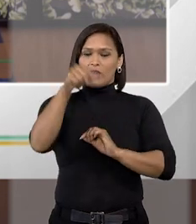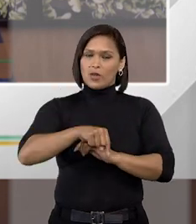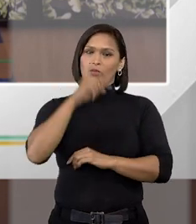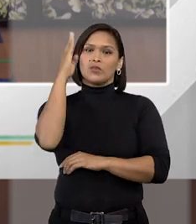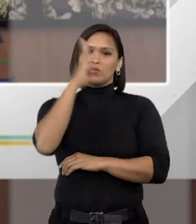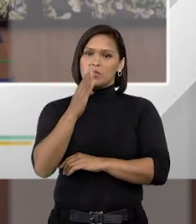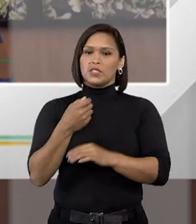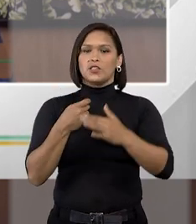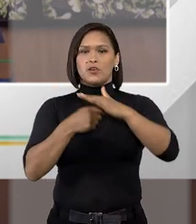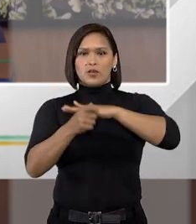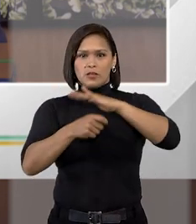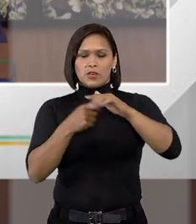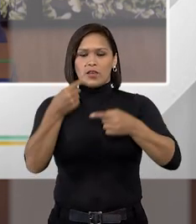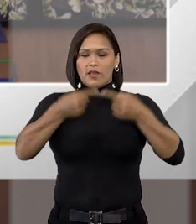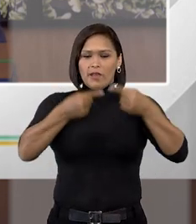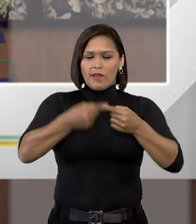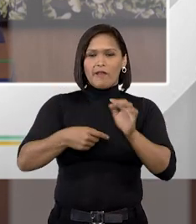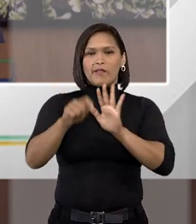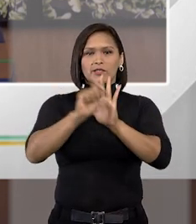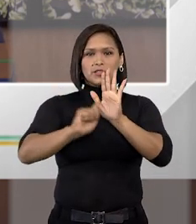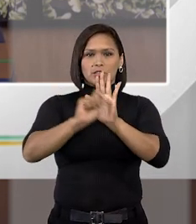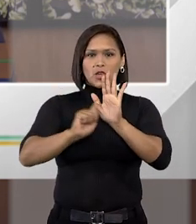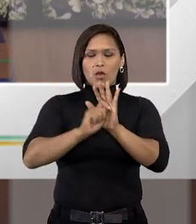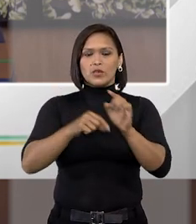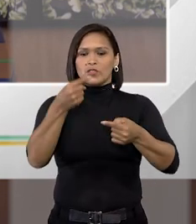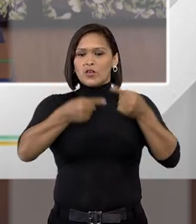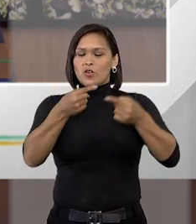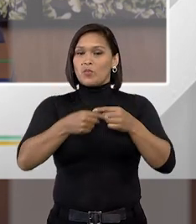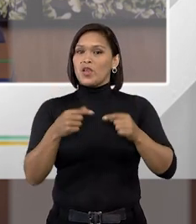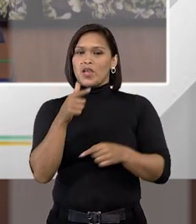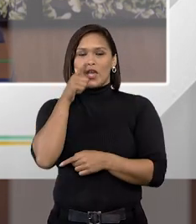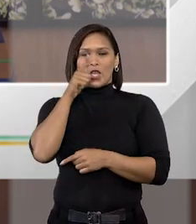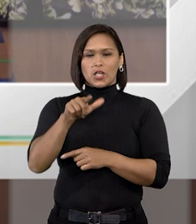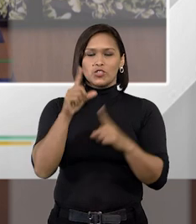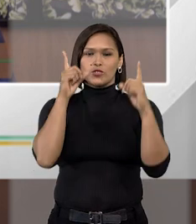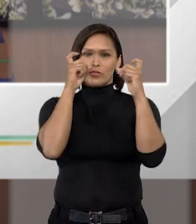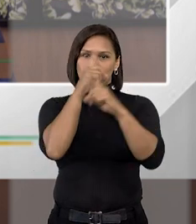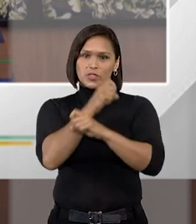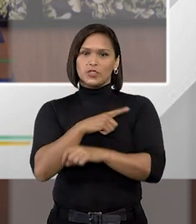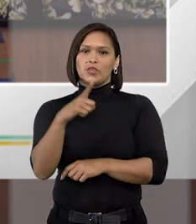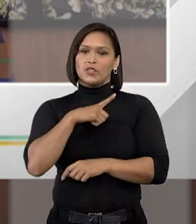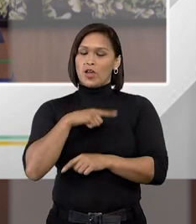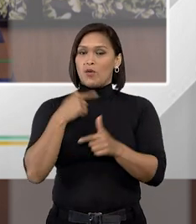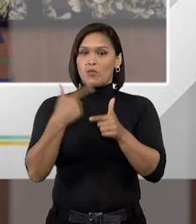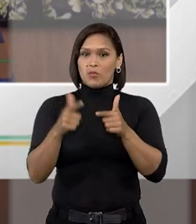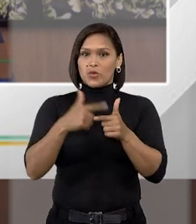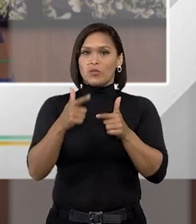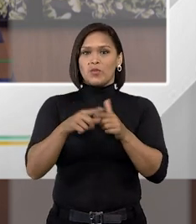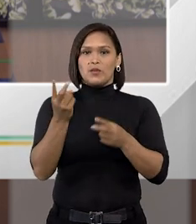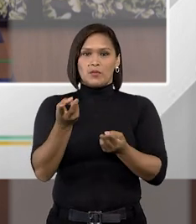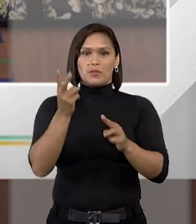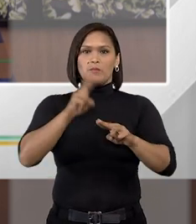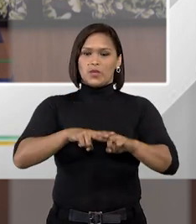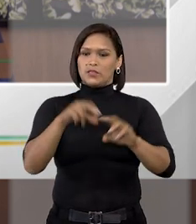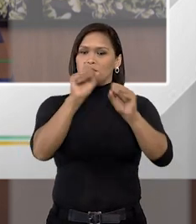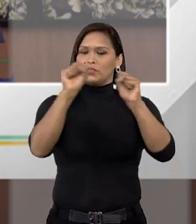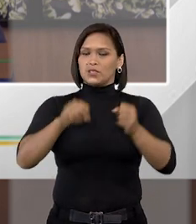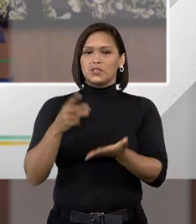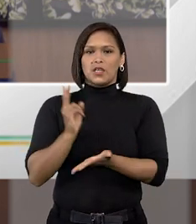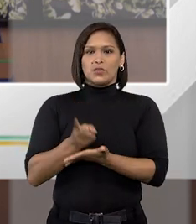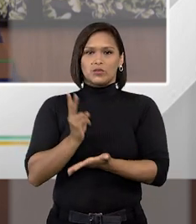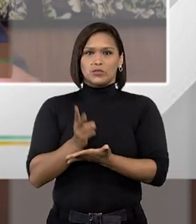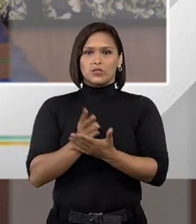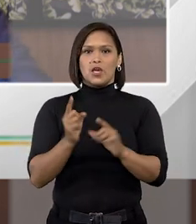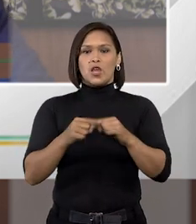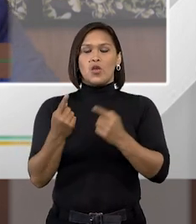Brasil investir na guerra às drogas uma guerra que não pode ser vencida nós teremos um problema penitenciário crônico